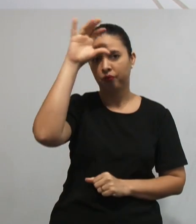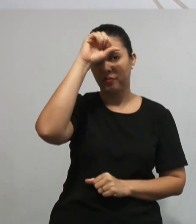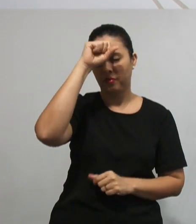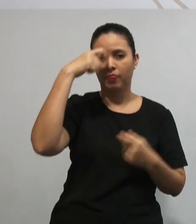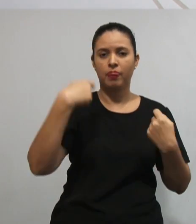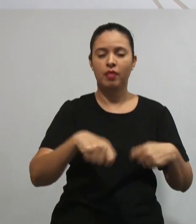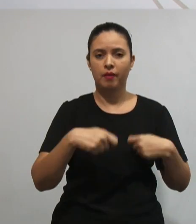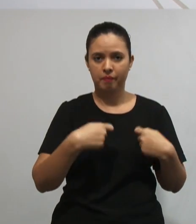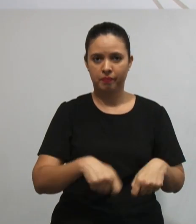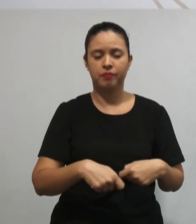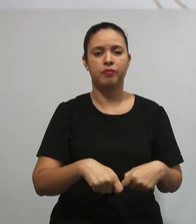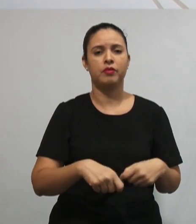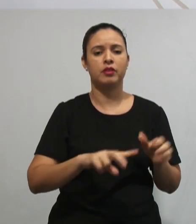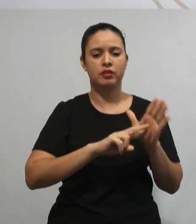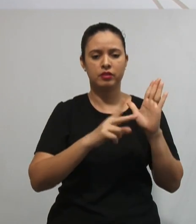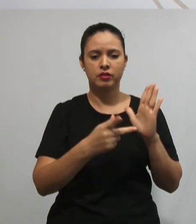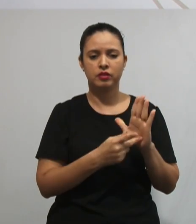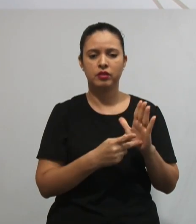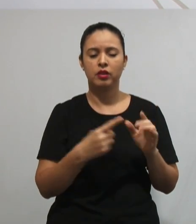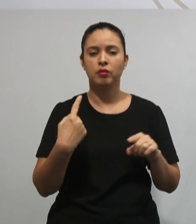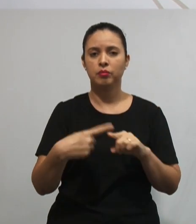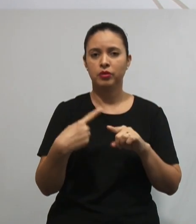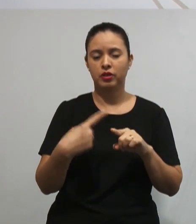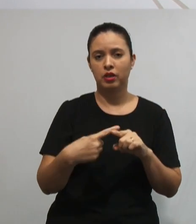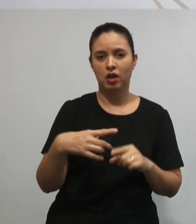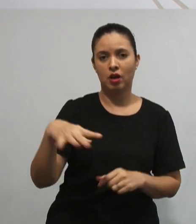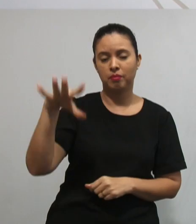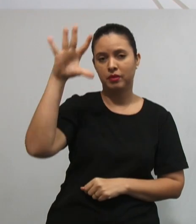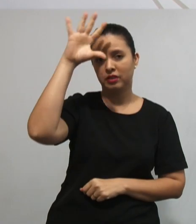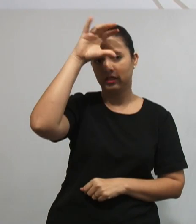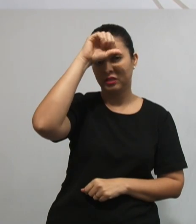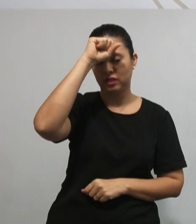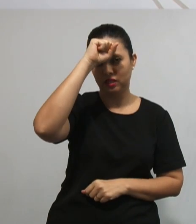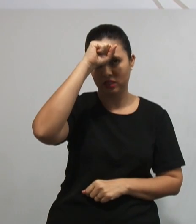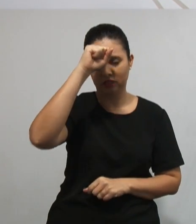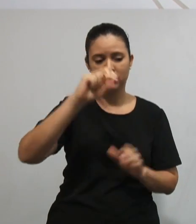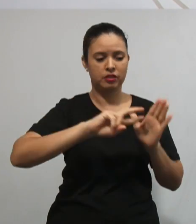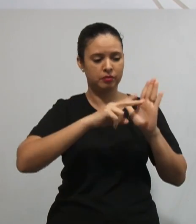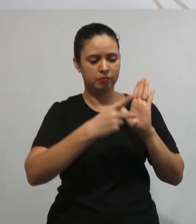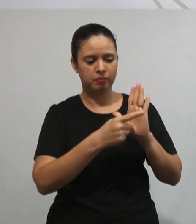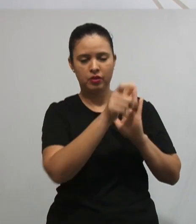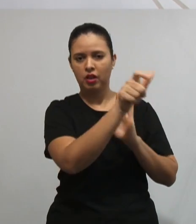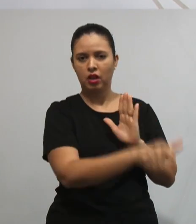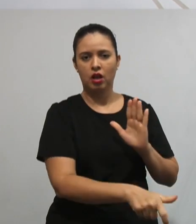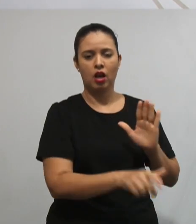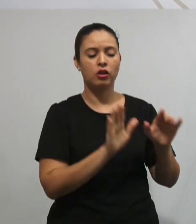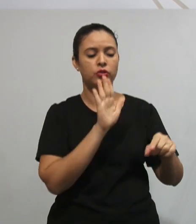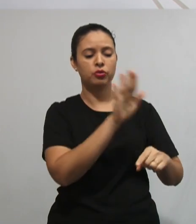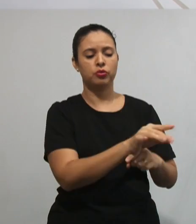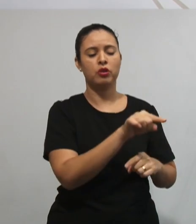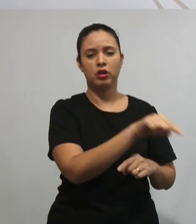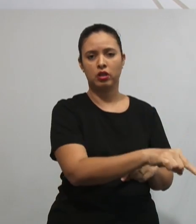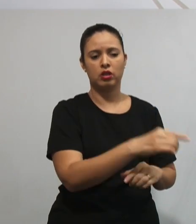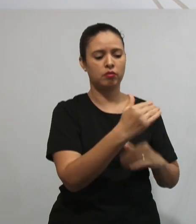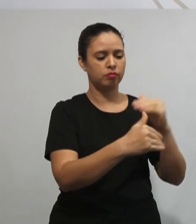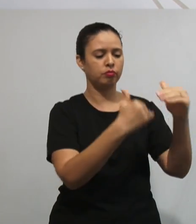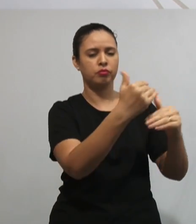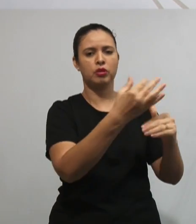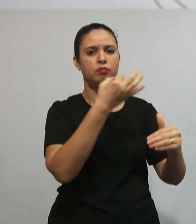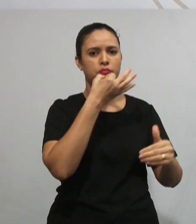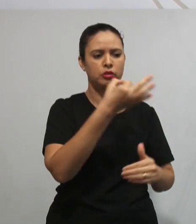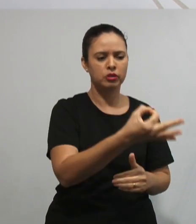seja significativa. Porque acreditamos que a aprendizagem significativa, ela forma um sujeito crítico, né? Que esse sujeito crítico pode